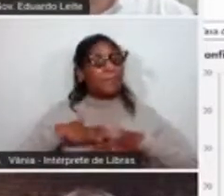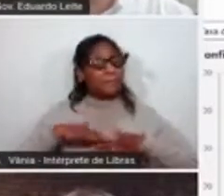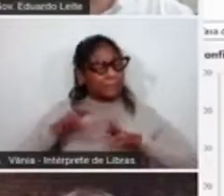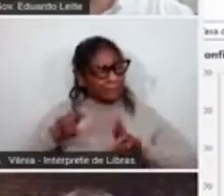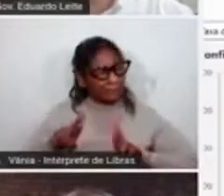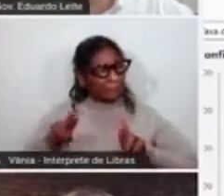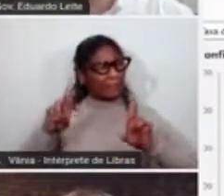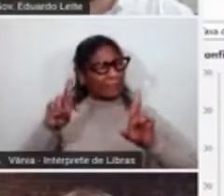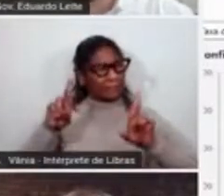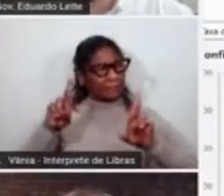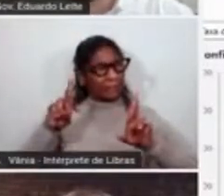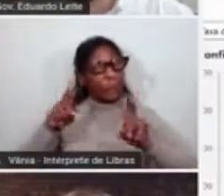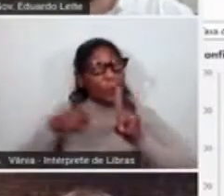em relação ao mês de agosto que cautela, é